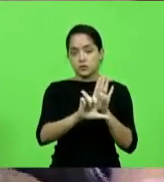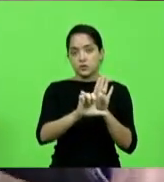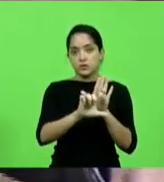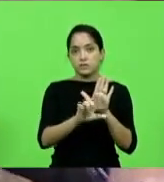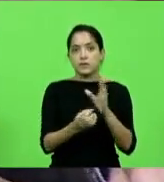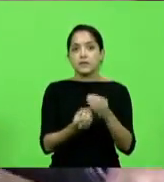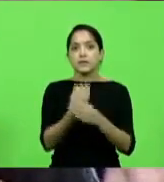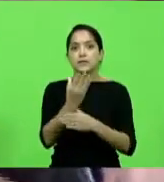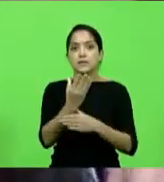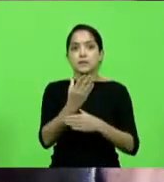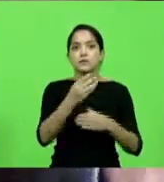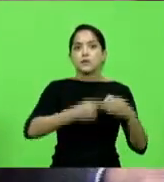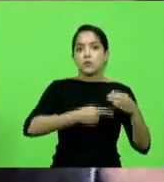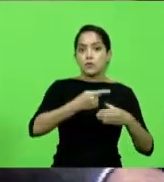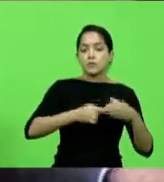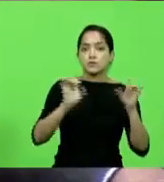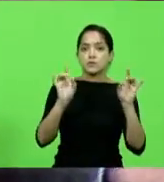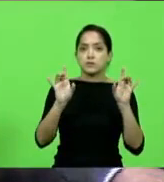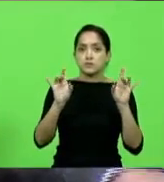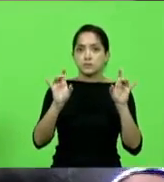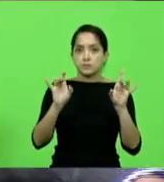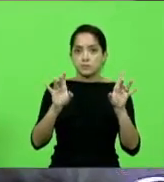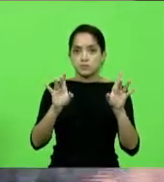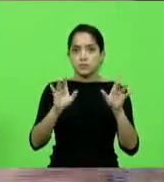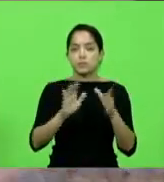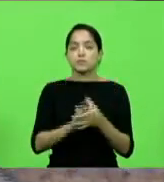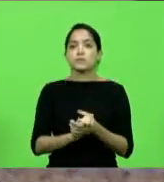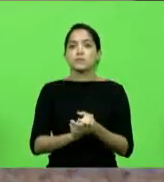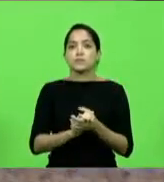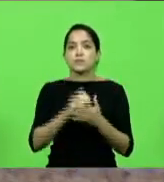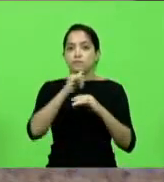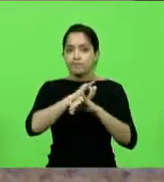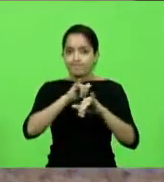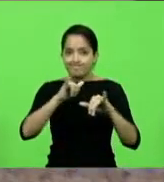comissão especial e decretando o estado de calamidade público de Santa Catarina.